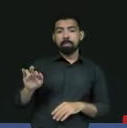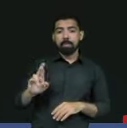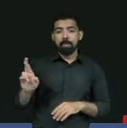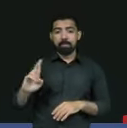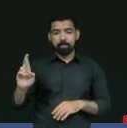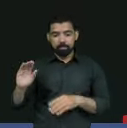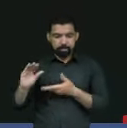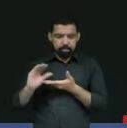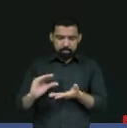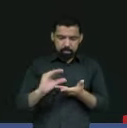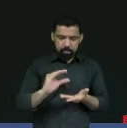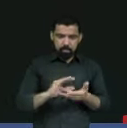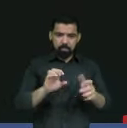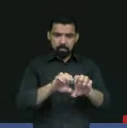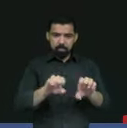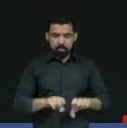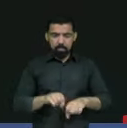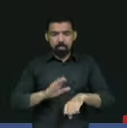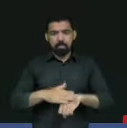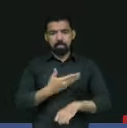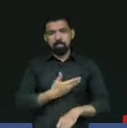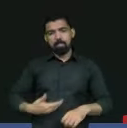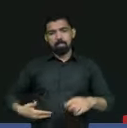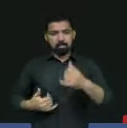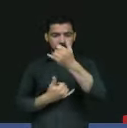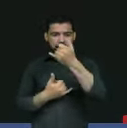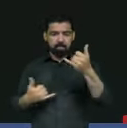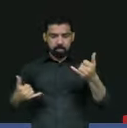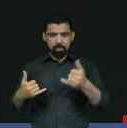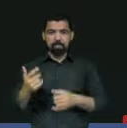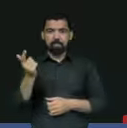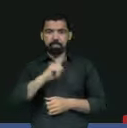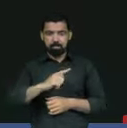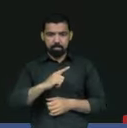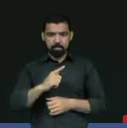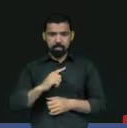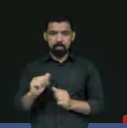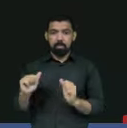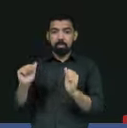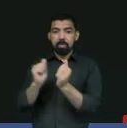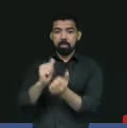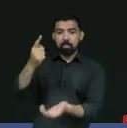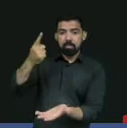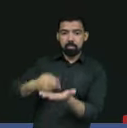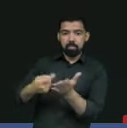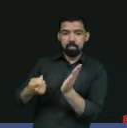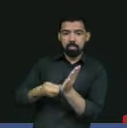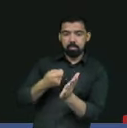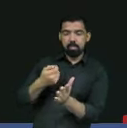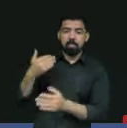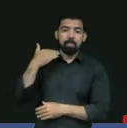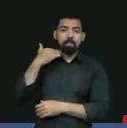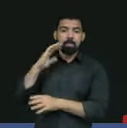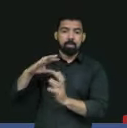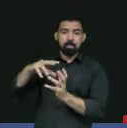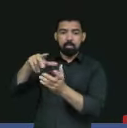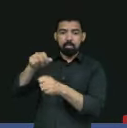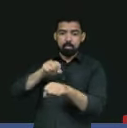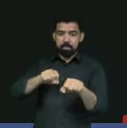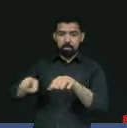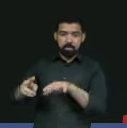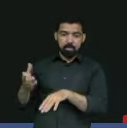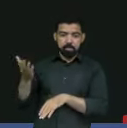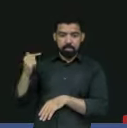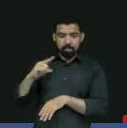A nossa governadora Isolda assinou com o Banco Mundial na semana passada. E hoje, mais uma